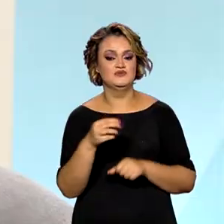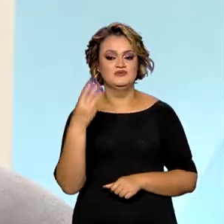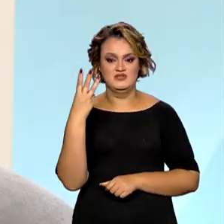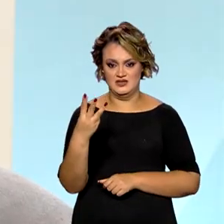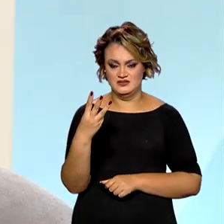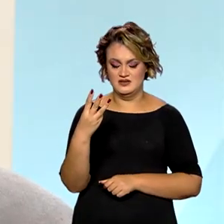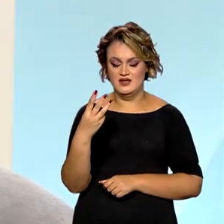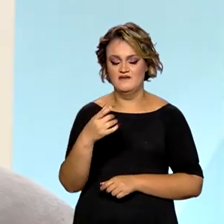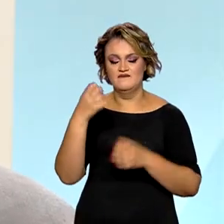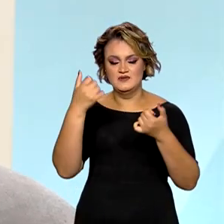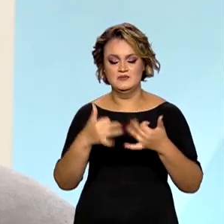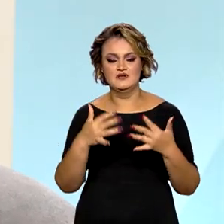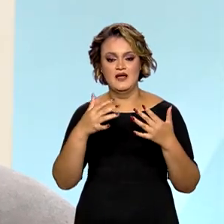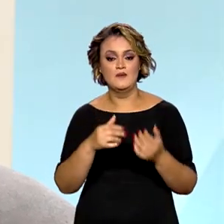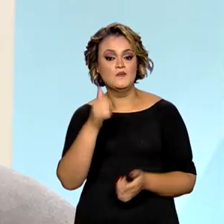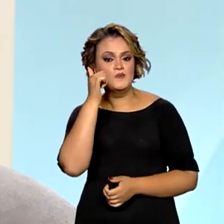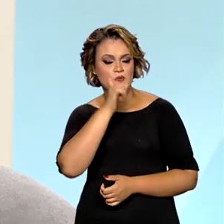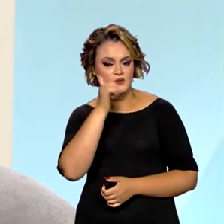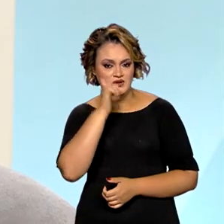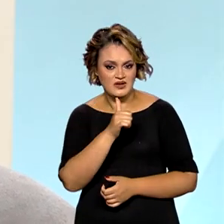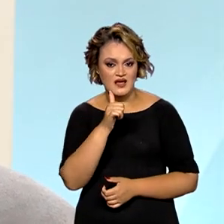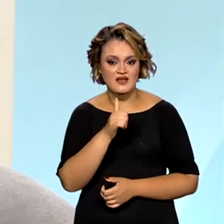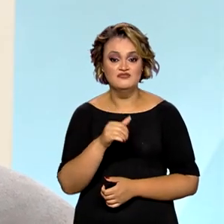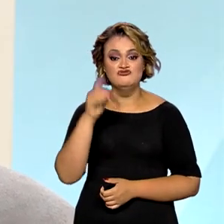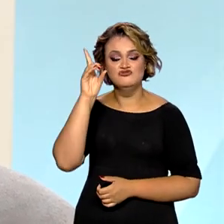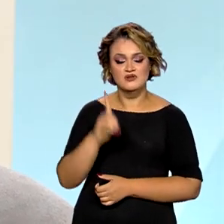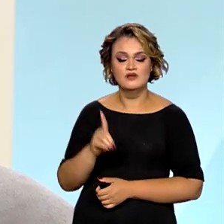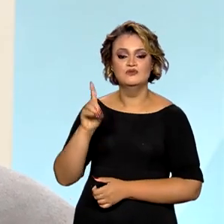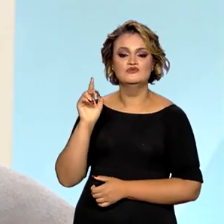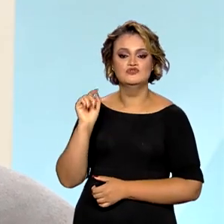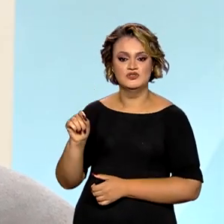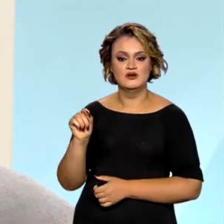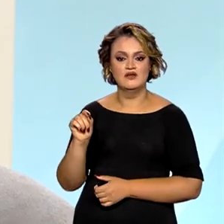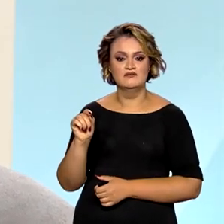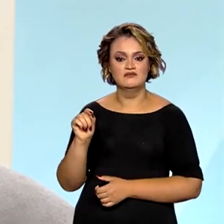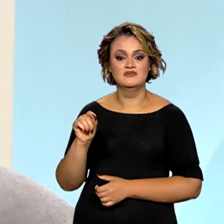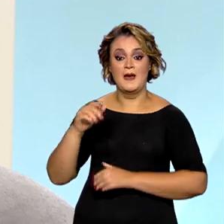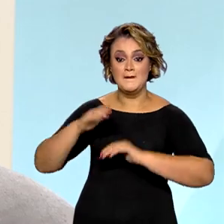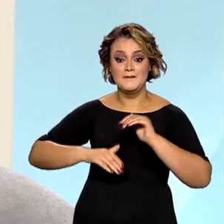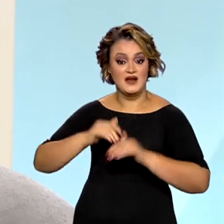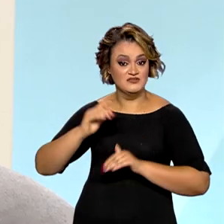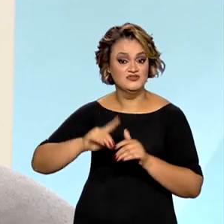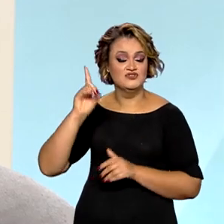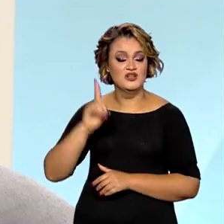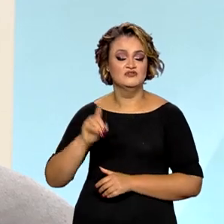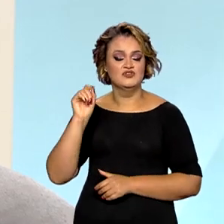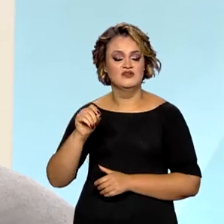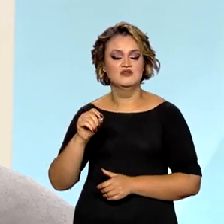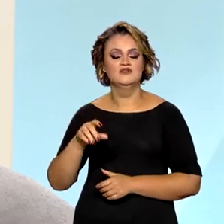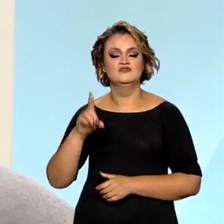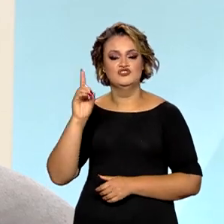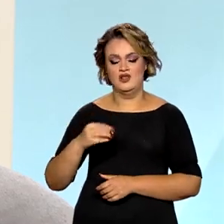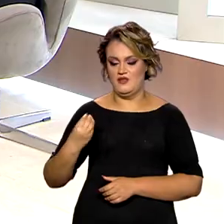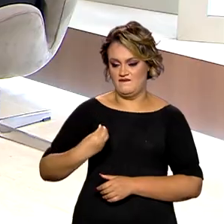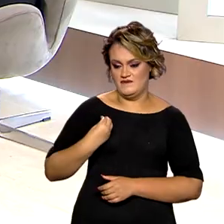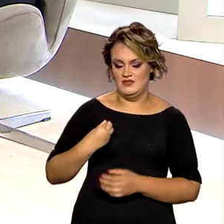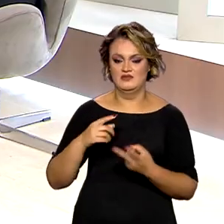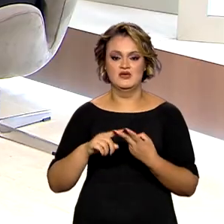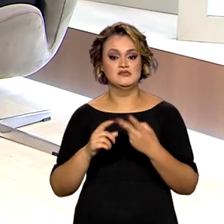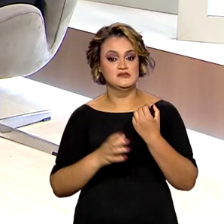serão asseguradas as mulheres as condições para o exercício efetivo dos direitos à vida,